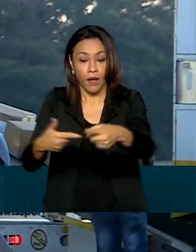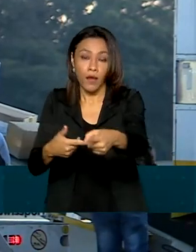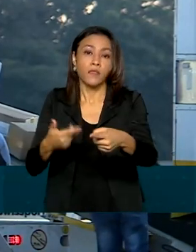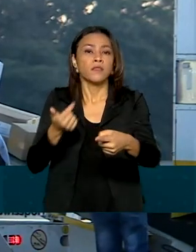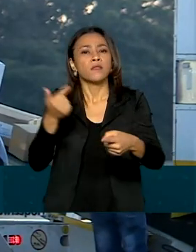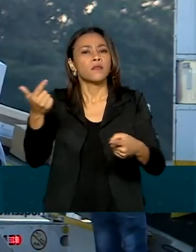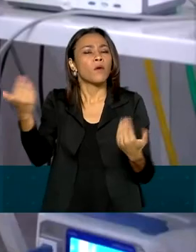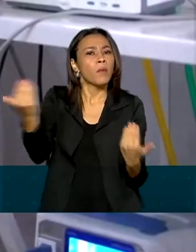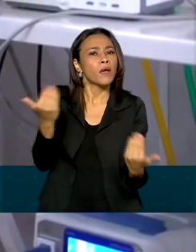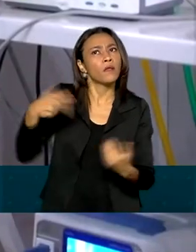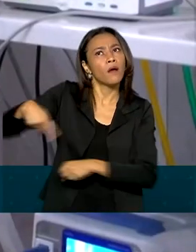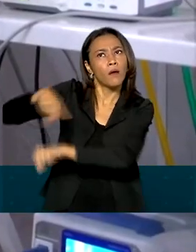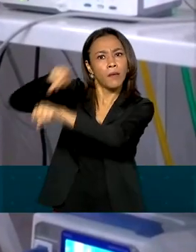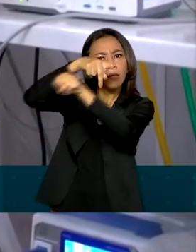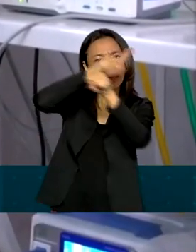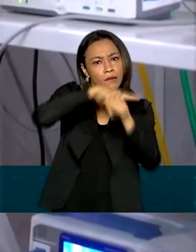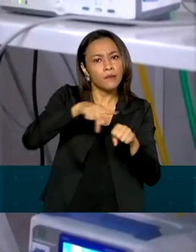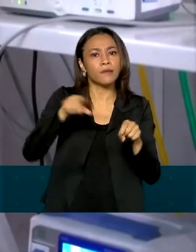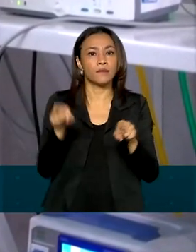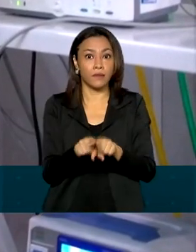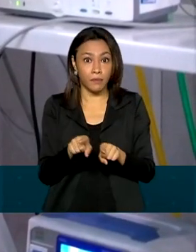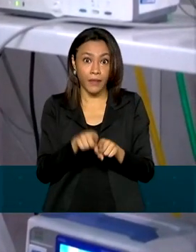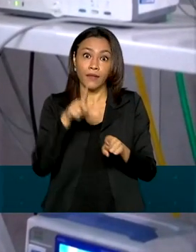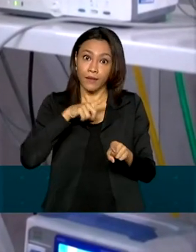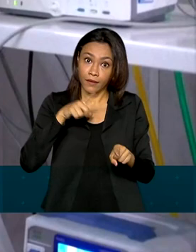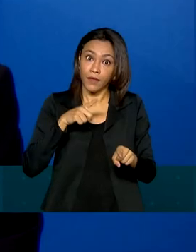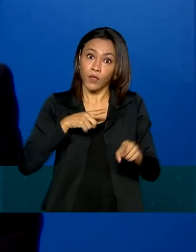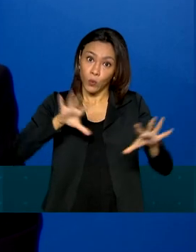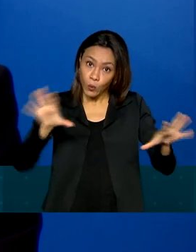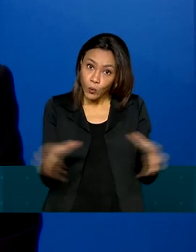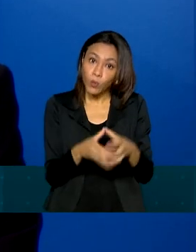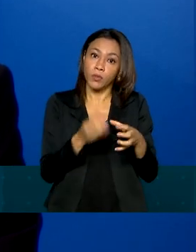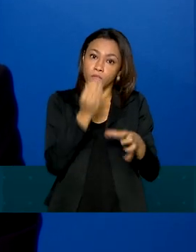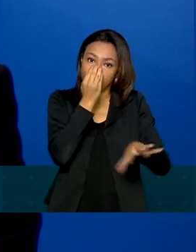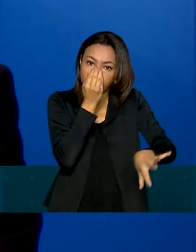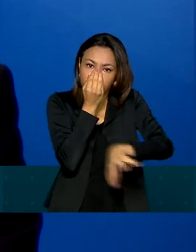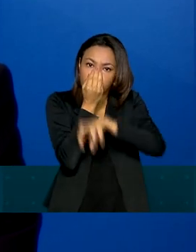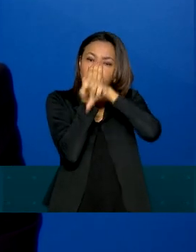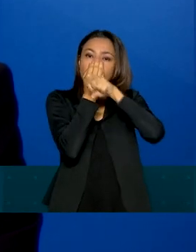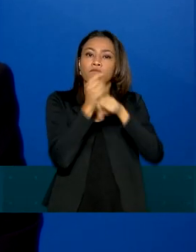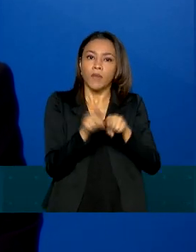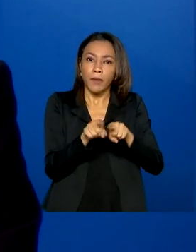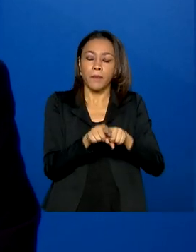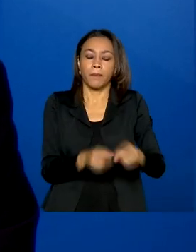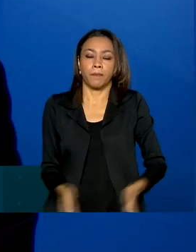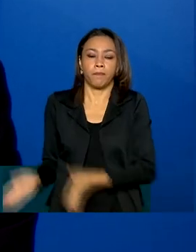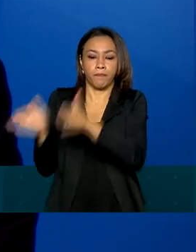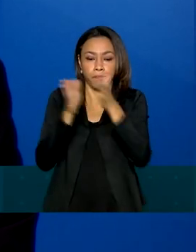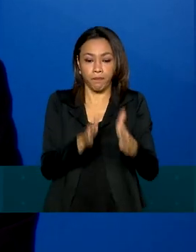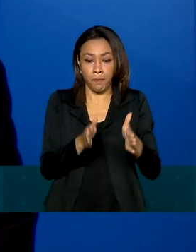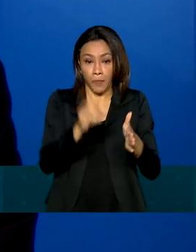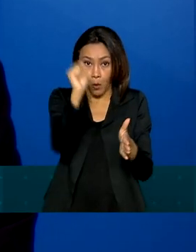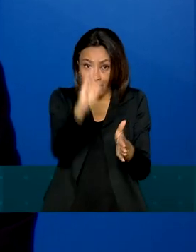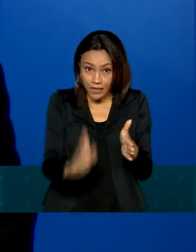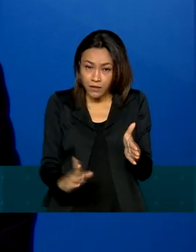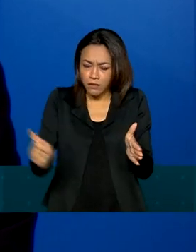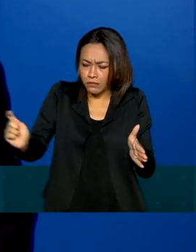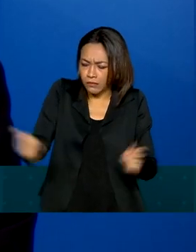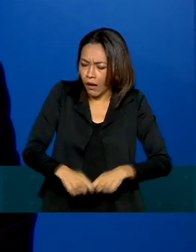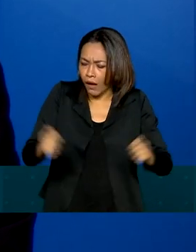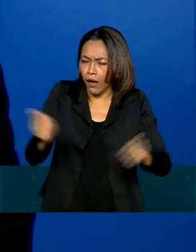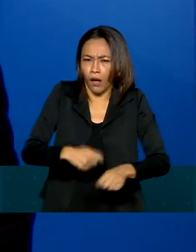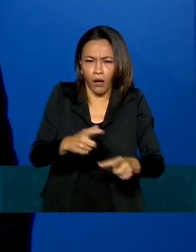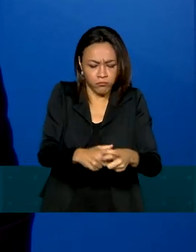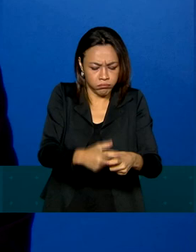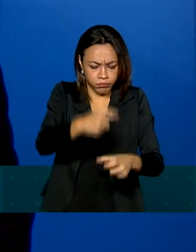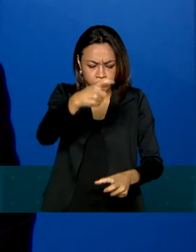outros países, inclusive itens que compõem o kit entubação. O Brasil tem uma boa capacidade de produzir oxigênio,